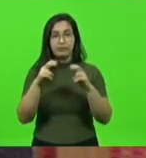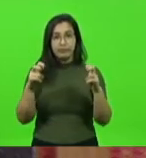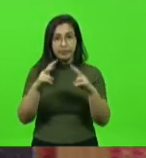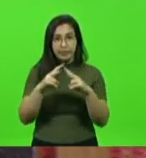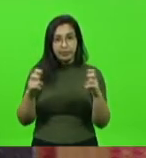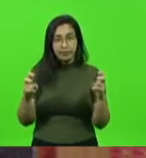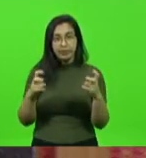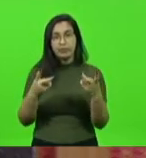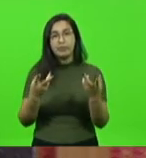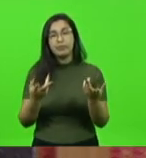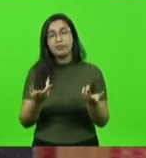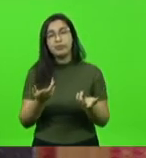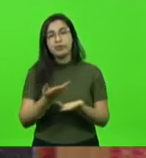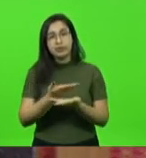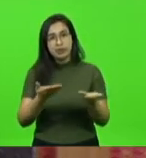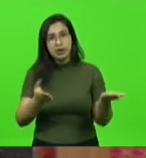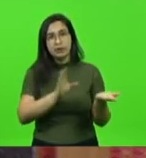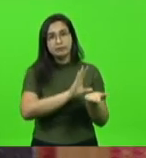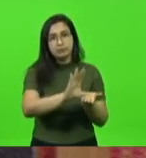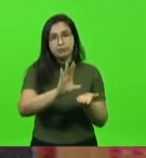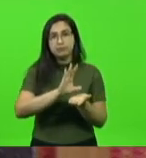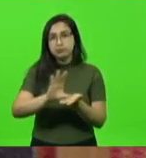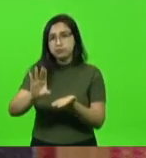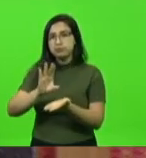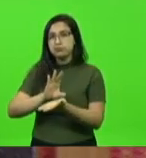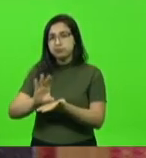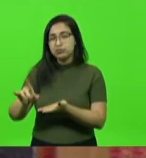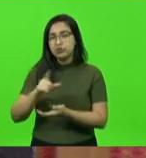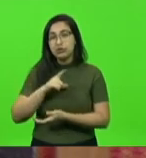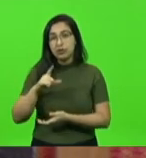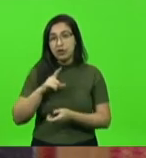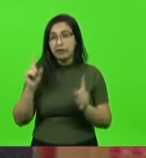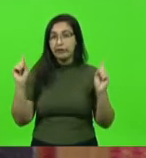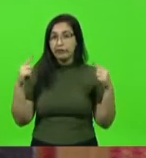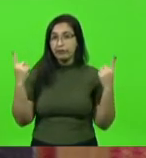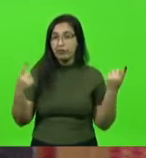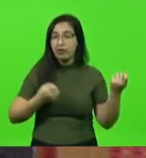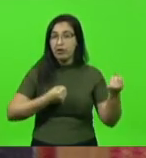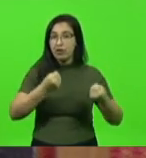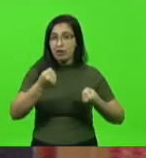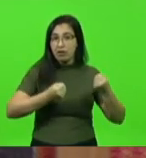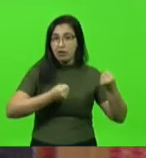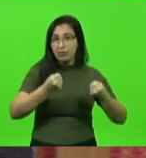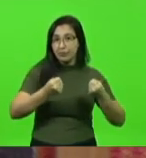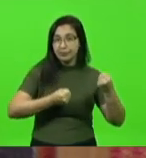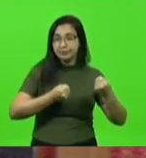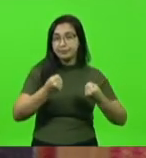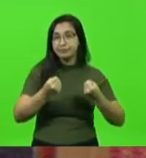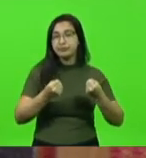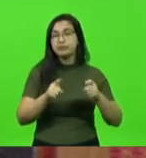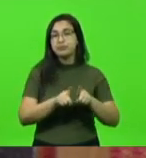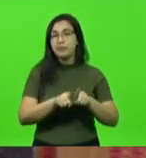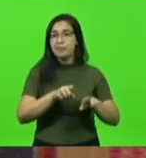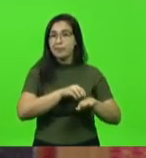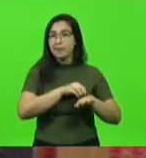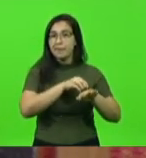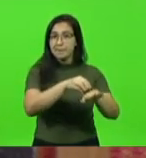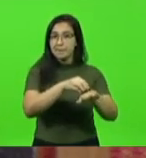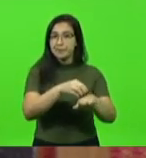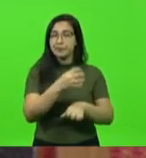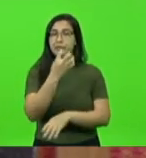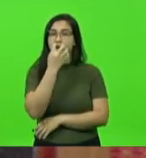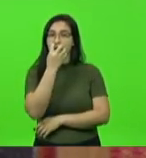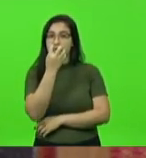destinamos uma viatura também houve viatura para o transporte de cães para